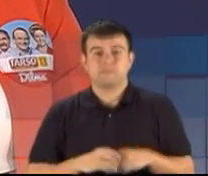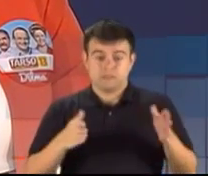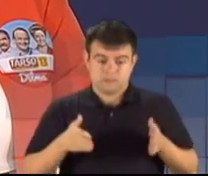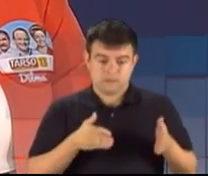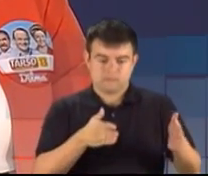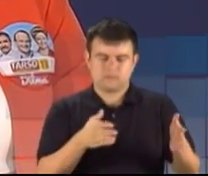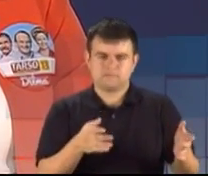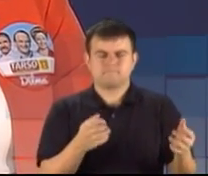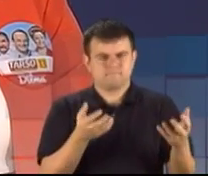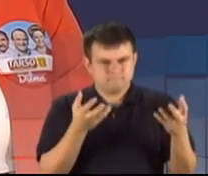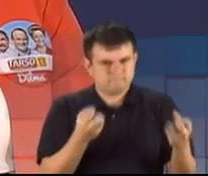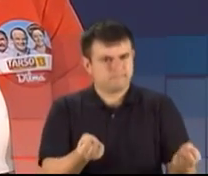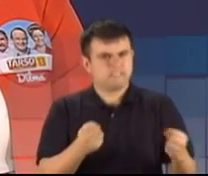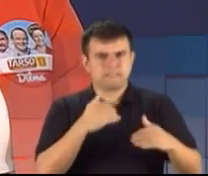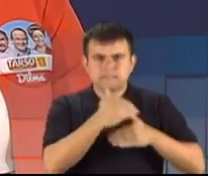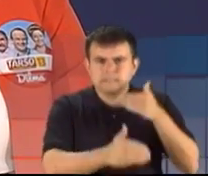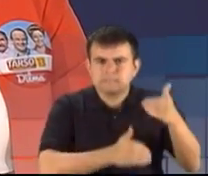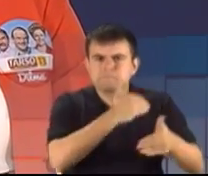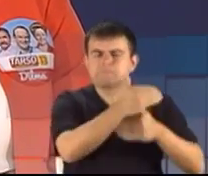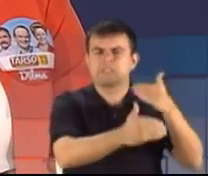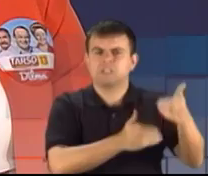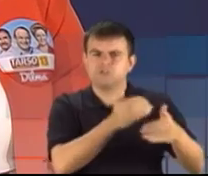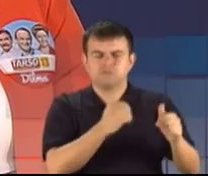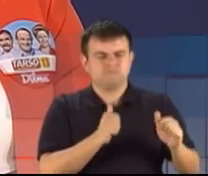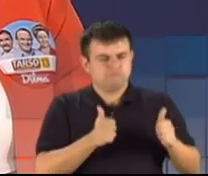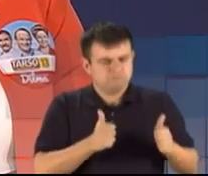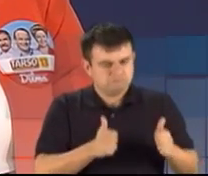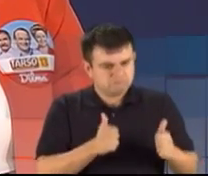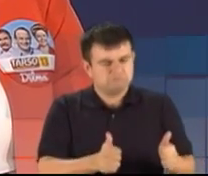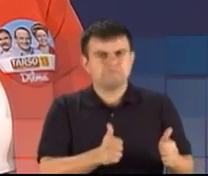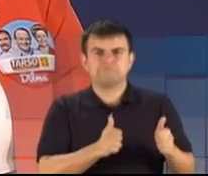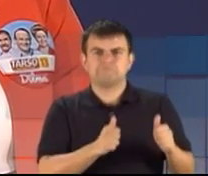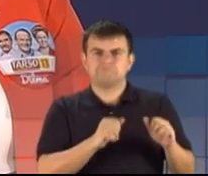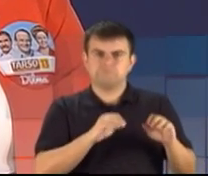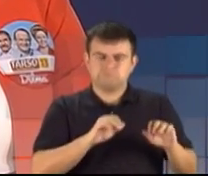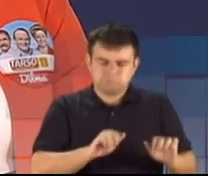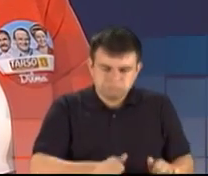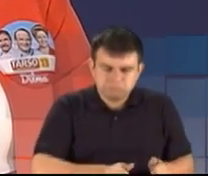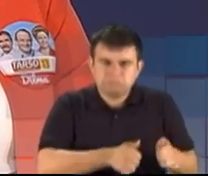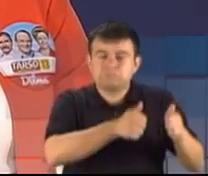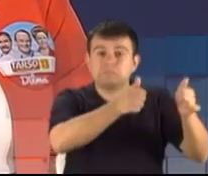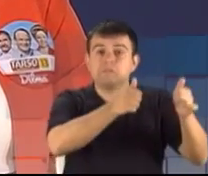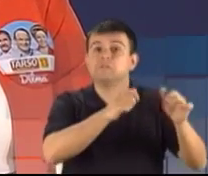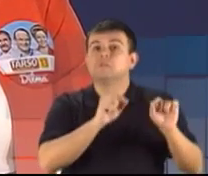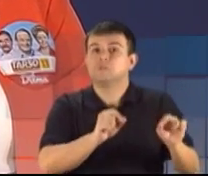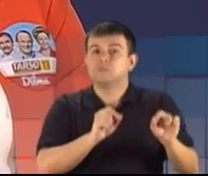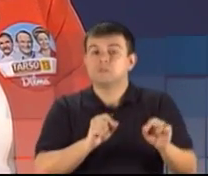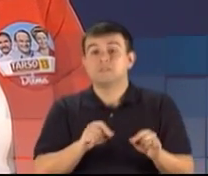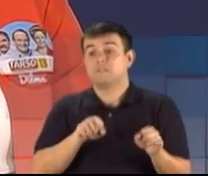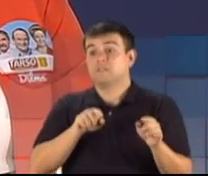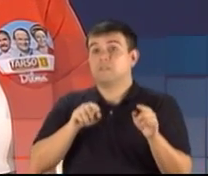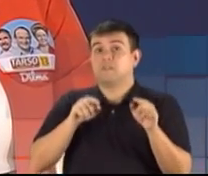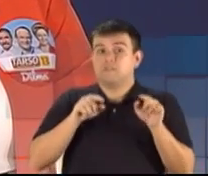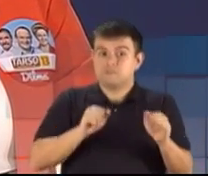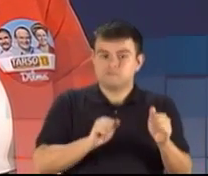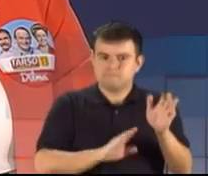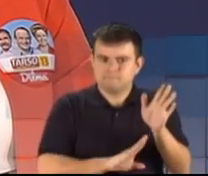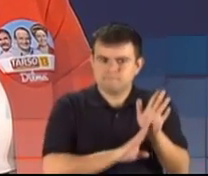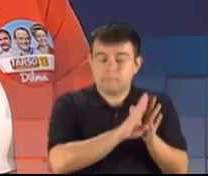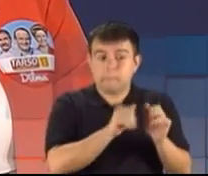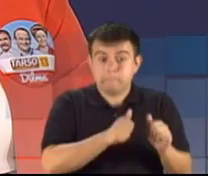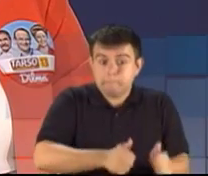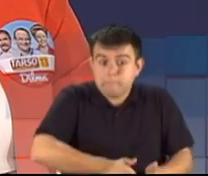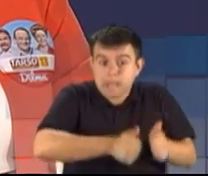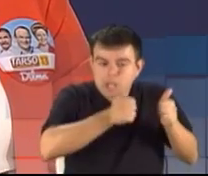crescimento, que aposta no desenvolvimento. Um caminho do quanto melhor, melhor. O